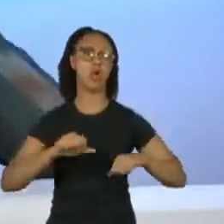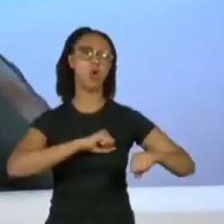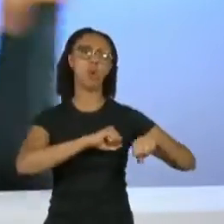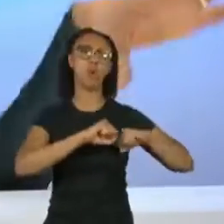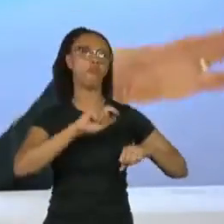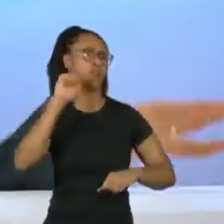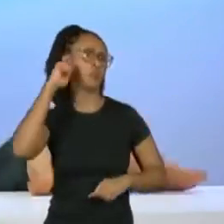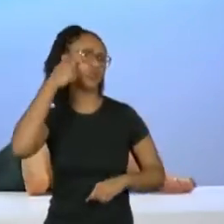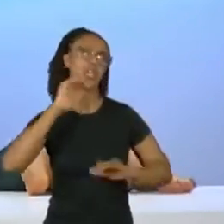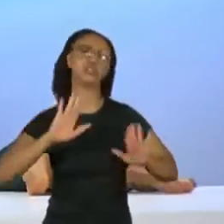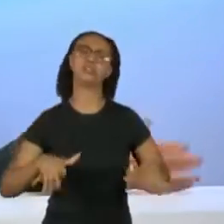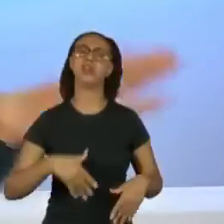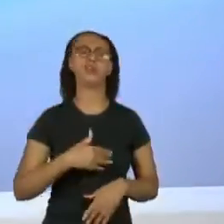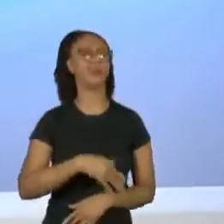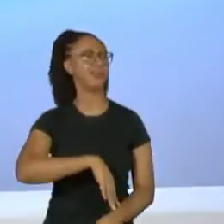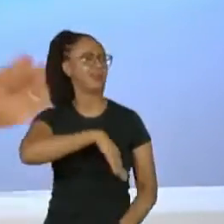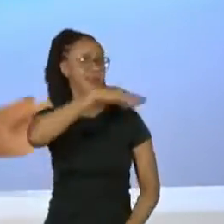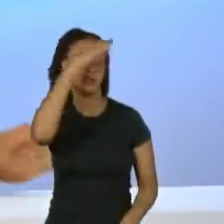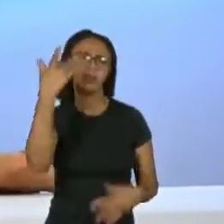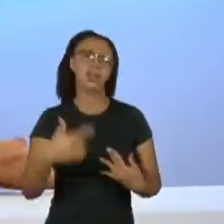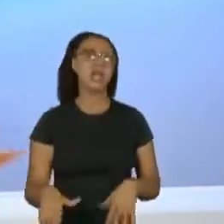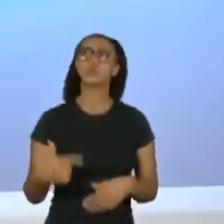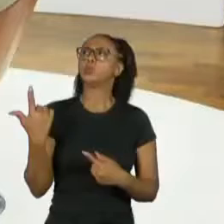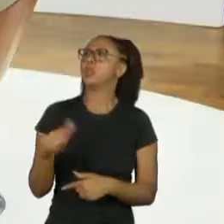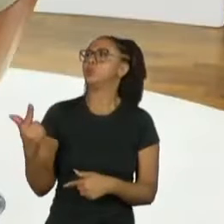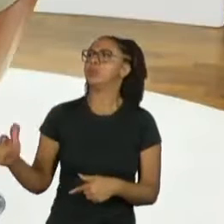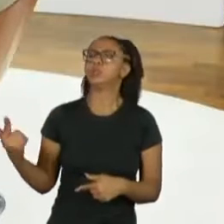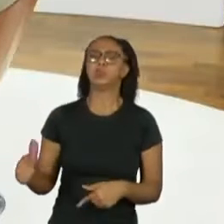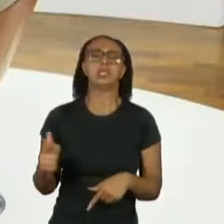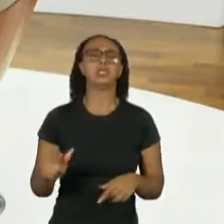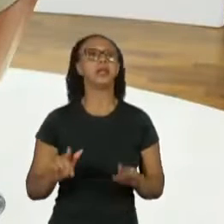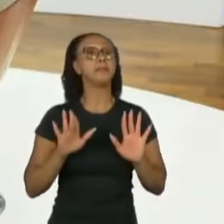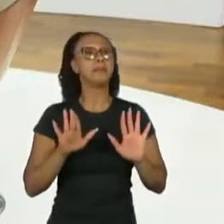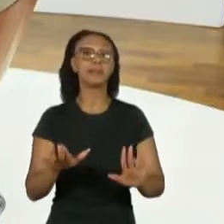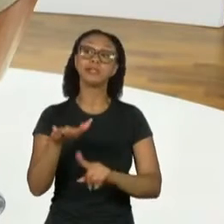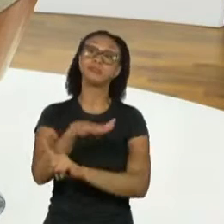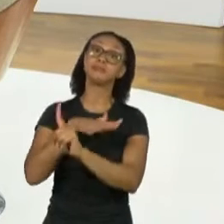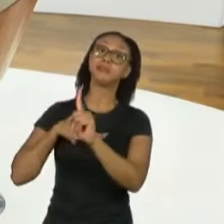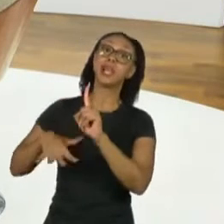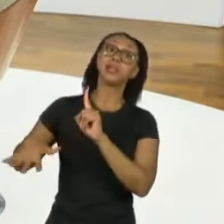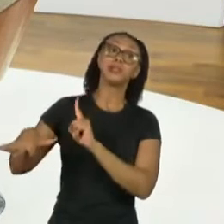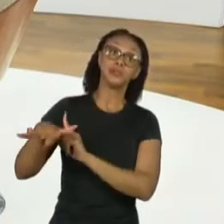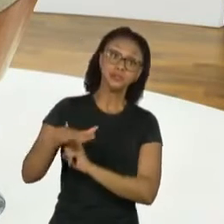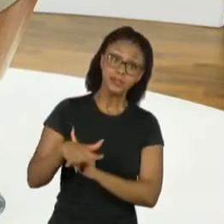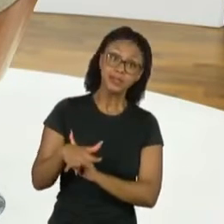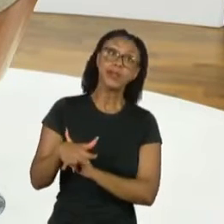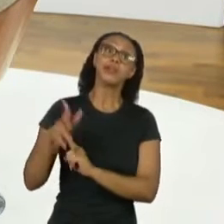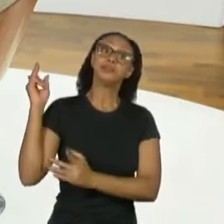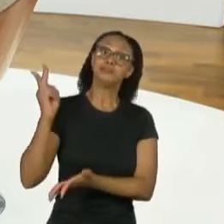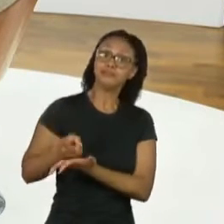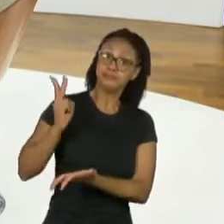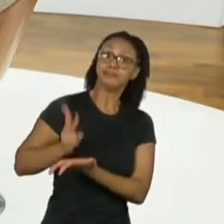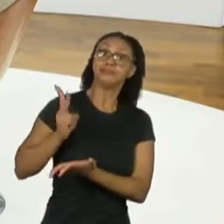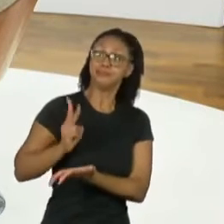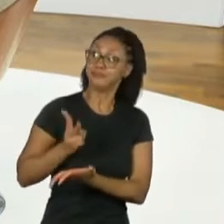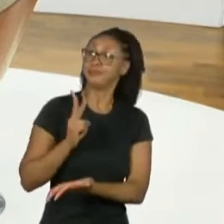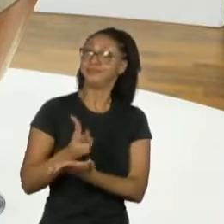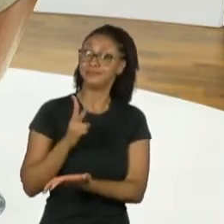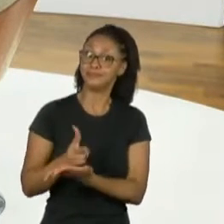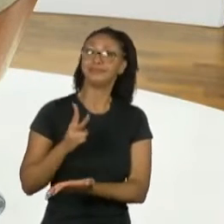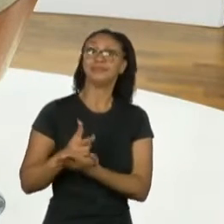negros já estavam cansados de falar isso não existe nesse país, mas a sociedade ainda comia dessa